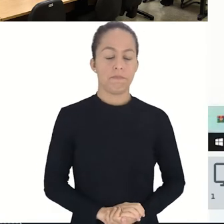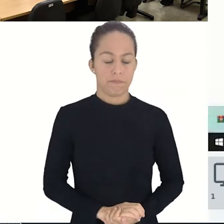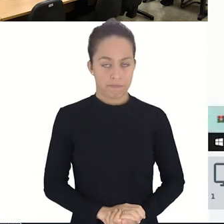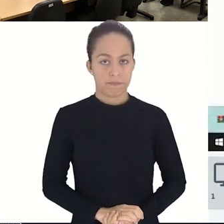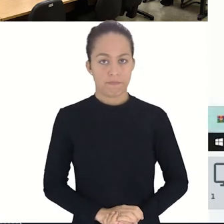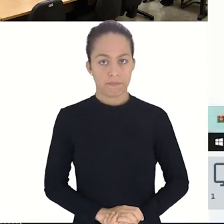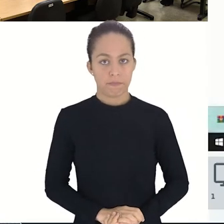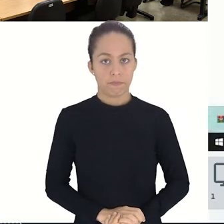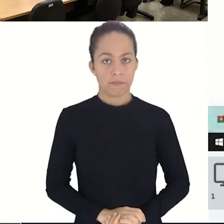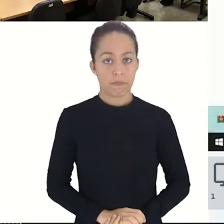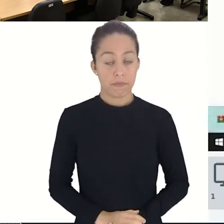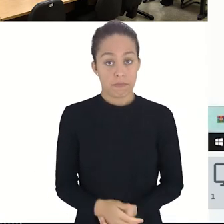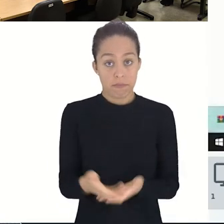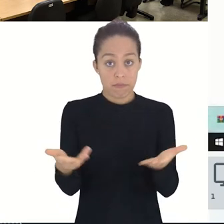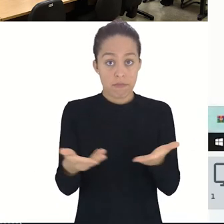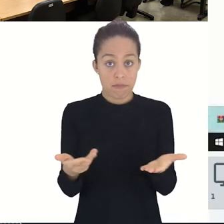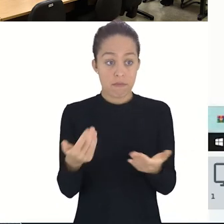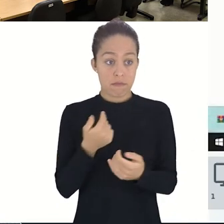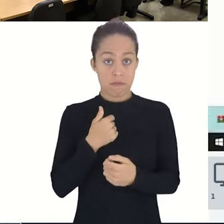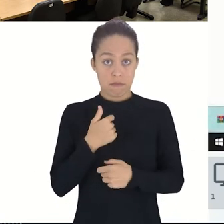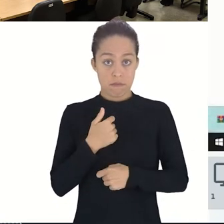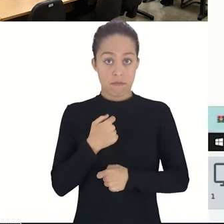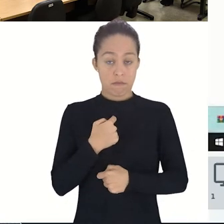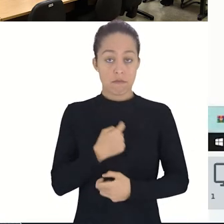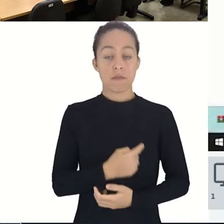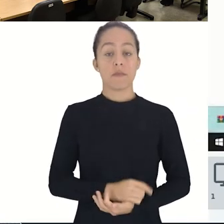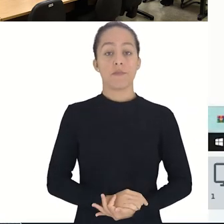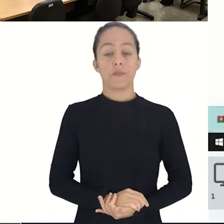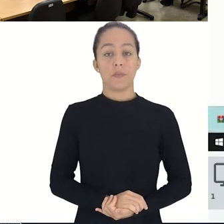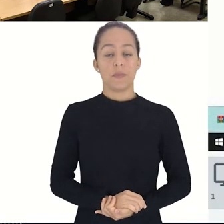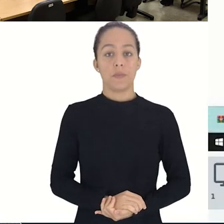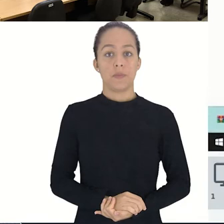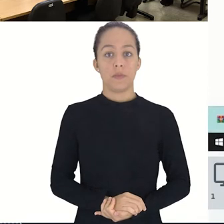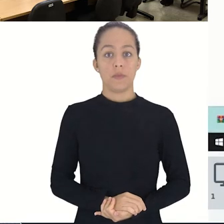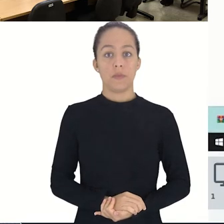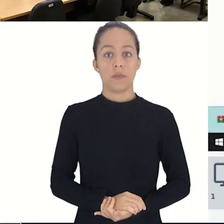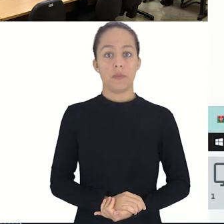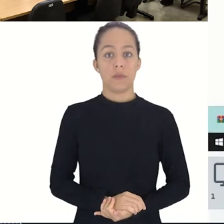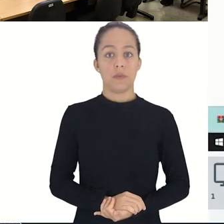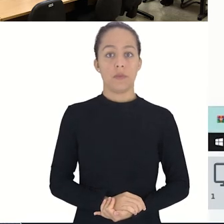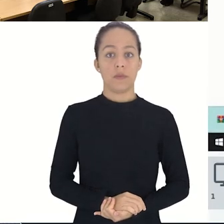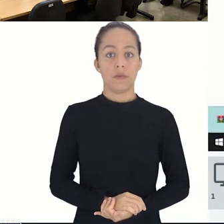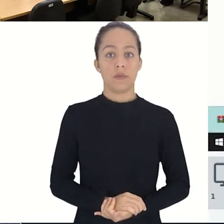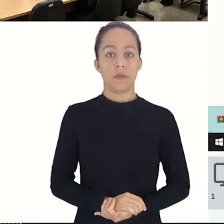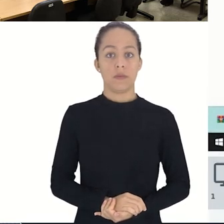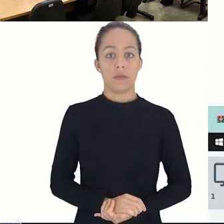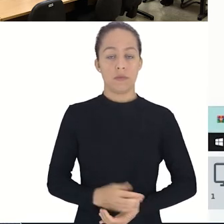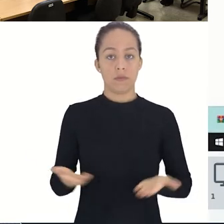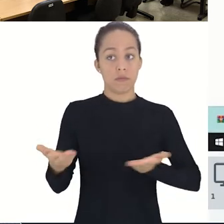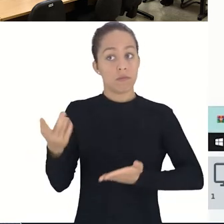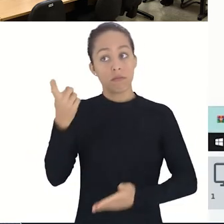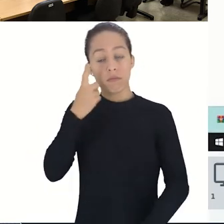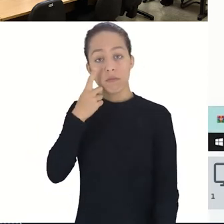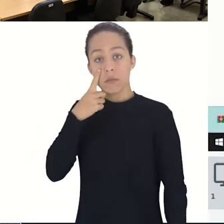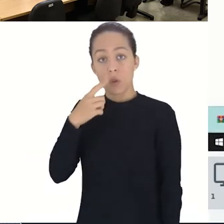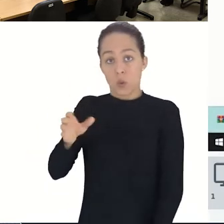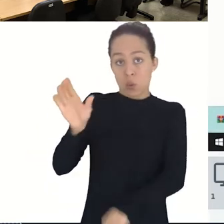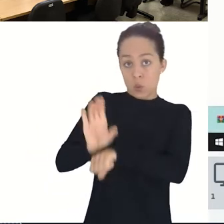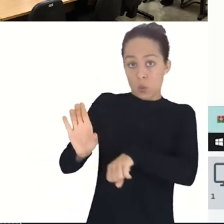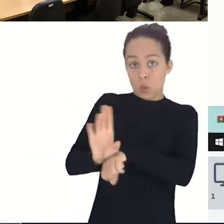Eu vou, a partir de agora, pegar o nome do curso,